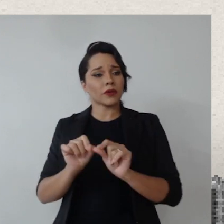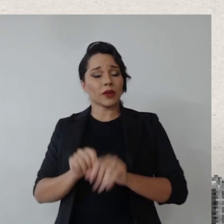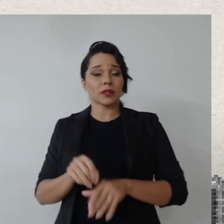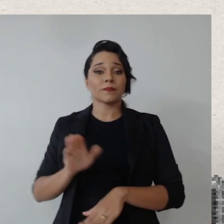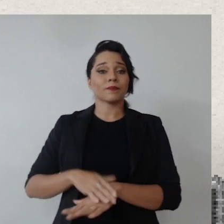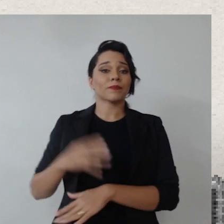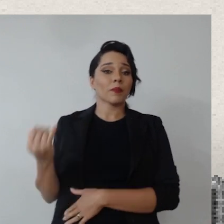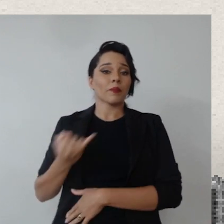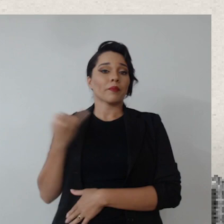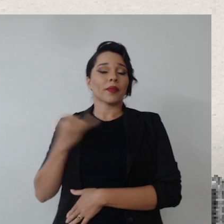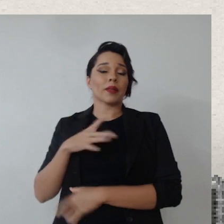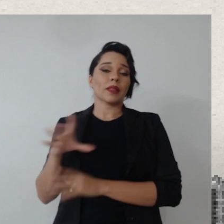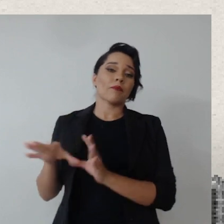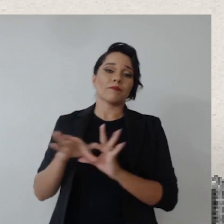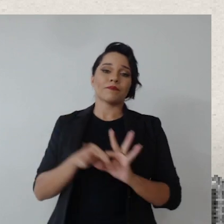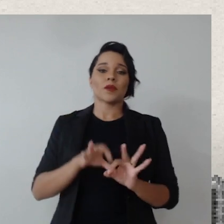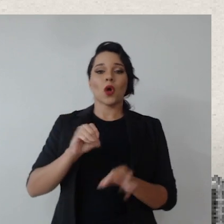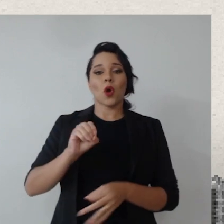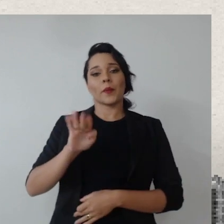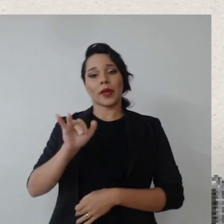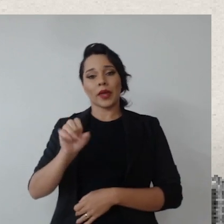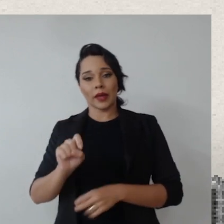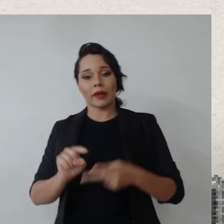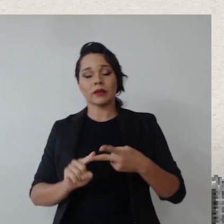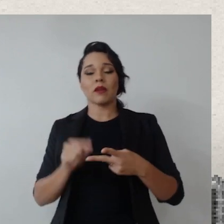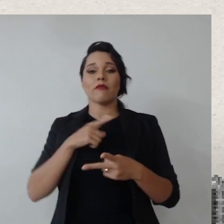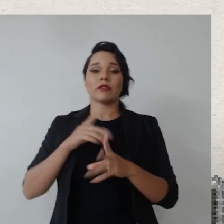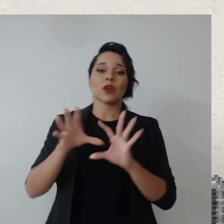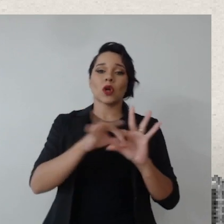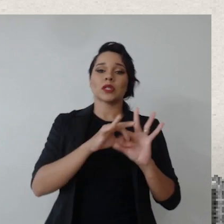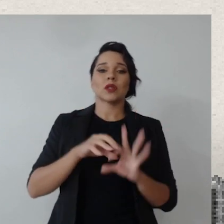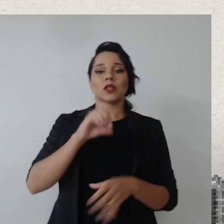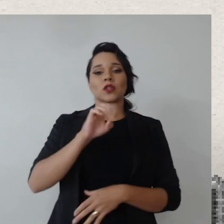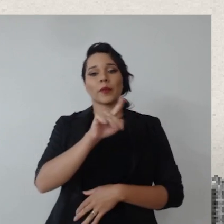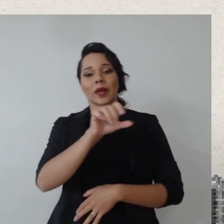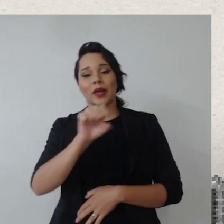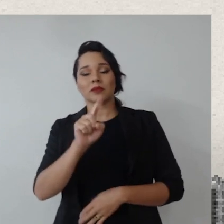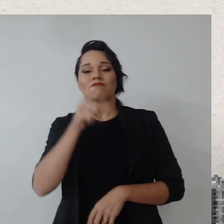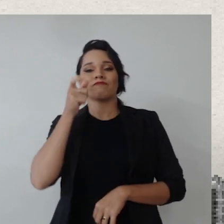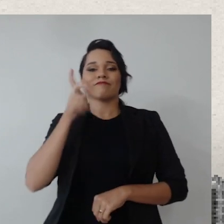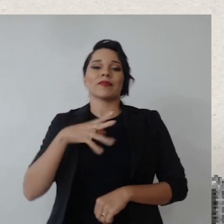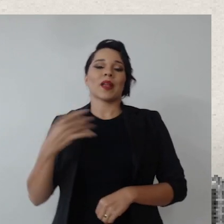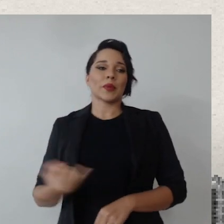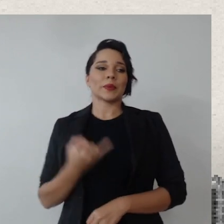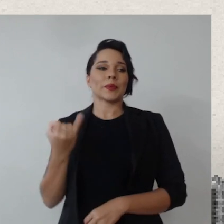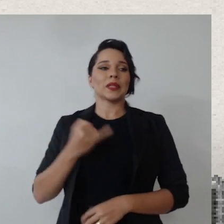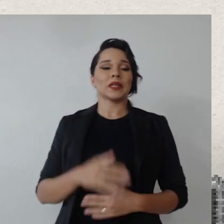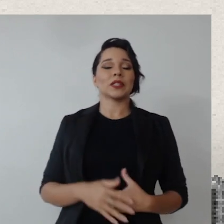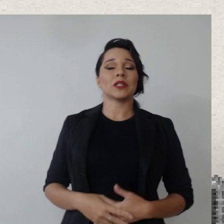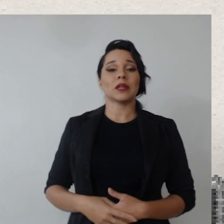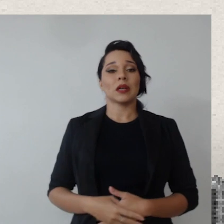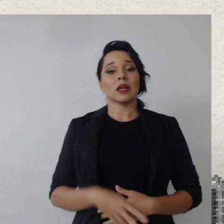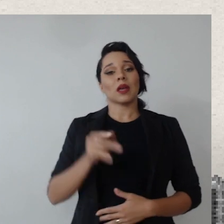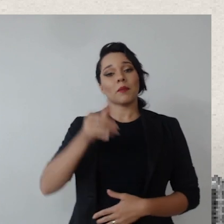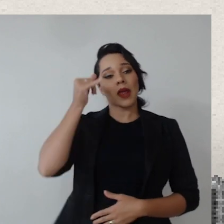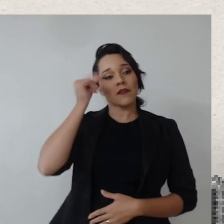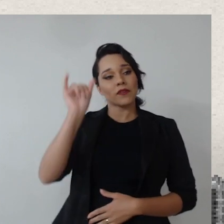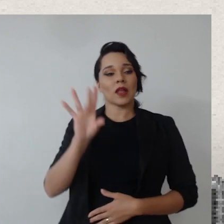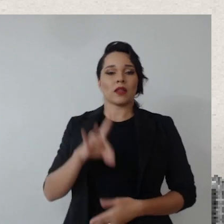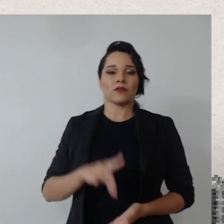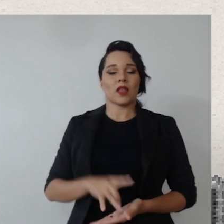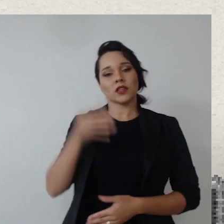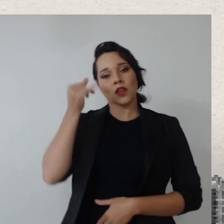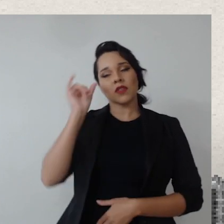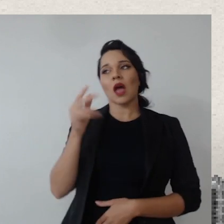falei. o mais importante é estar ancorado aí as ODSs, fazer uma conexão com os ODSs, isso eu acho muito importante para evitar